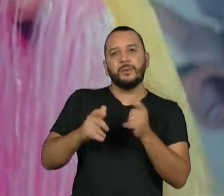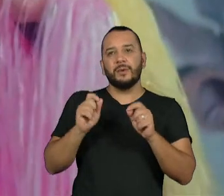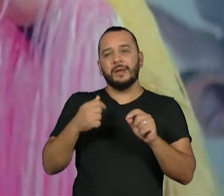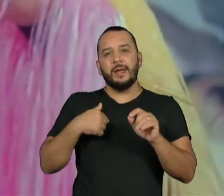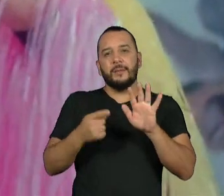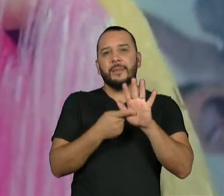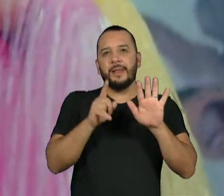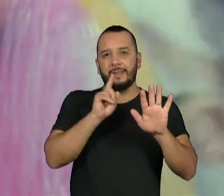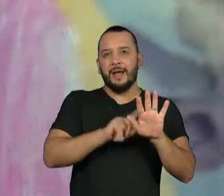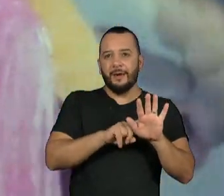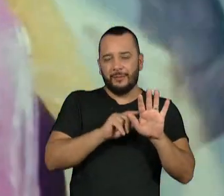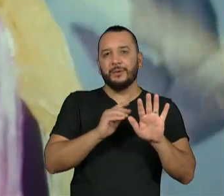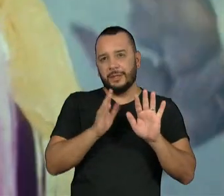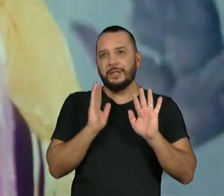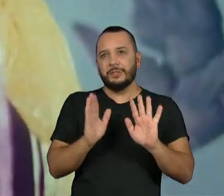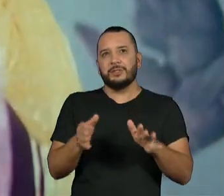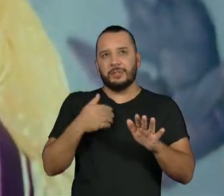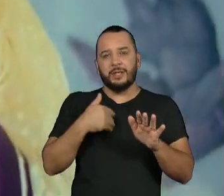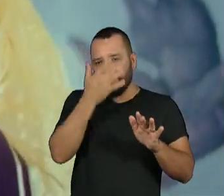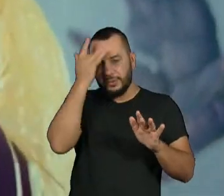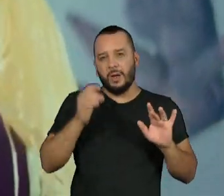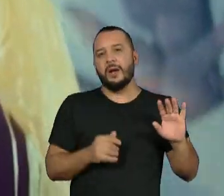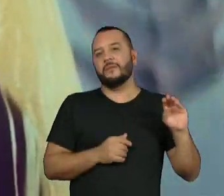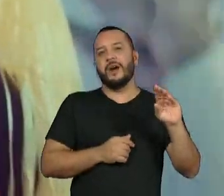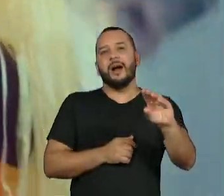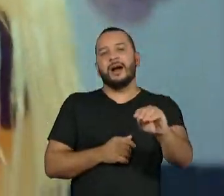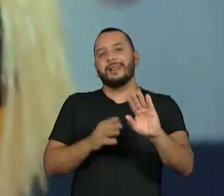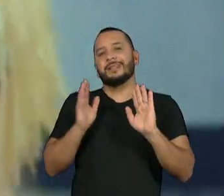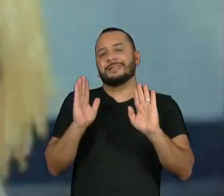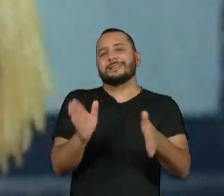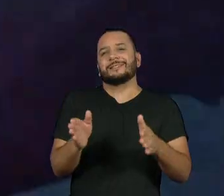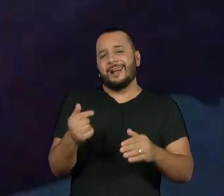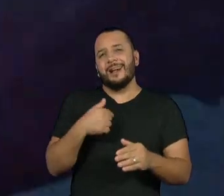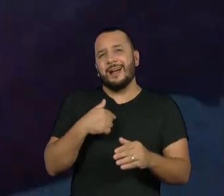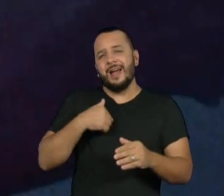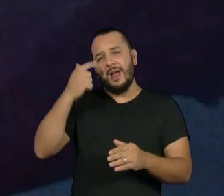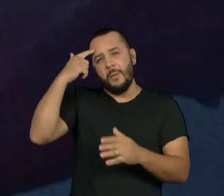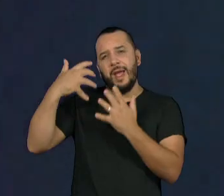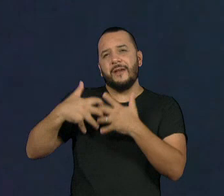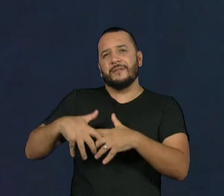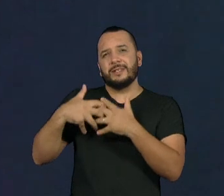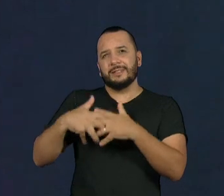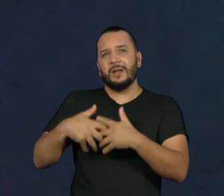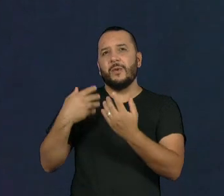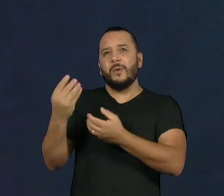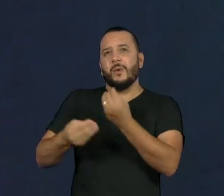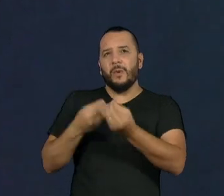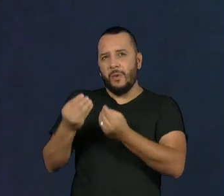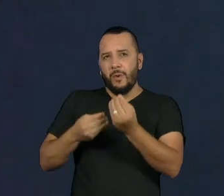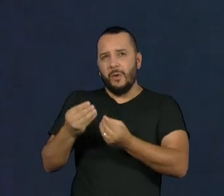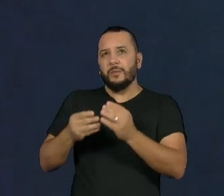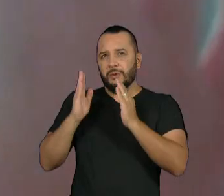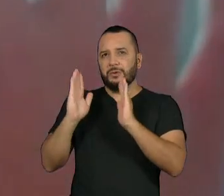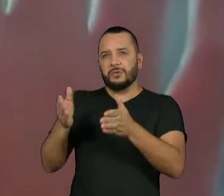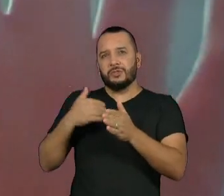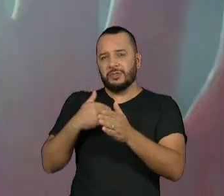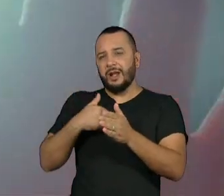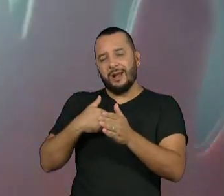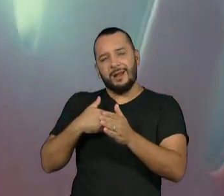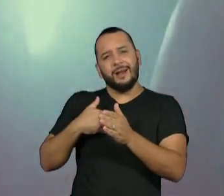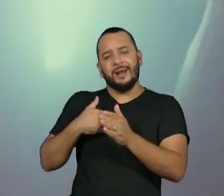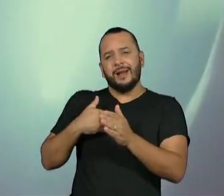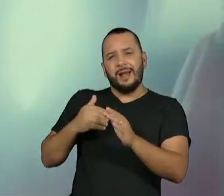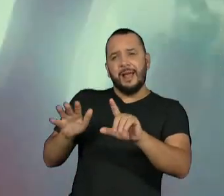metáfora do falocentrismo, do patriarcado. Essa canção é inclusive uma reflexão sobre isso, desses monumentos culturais que são construídos